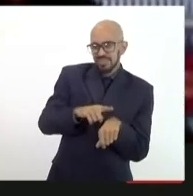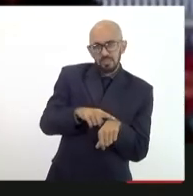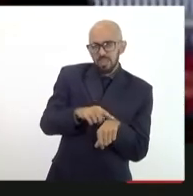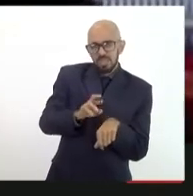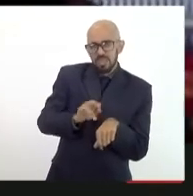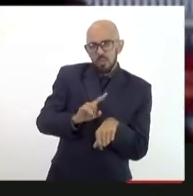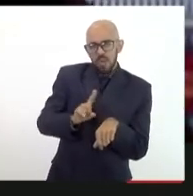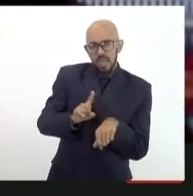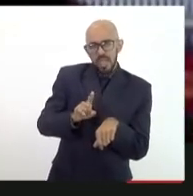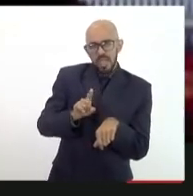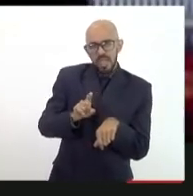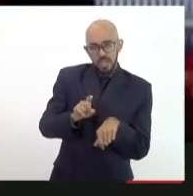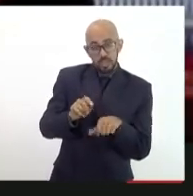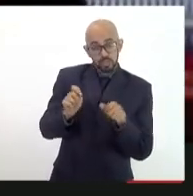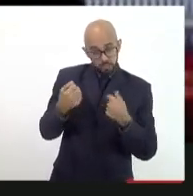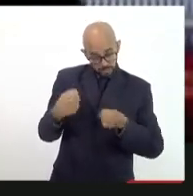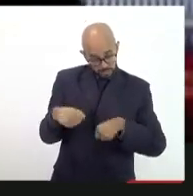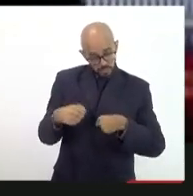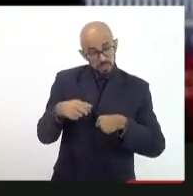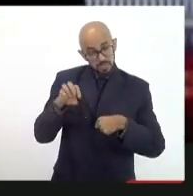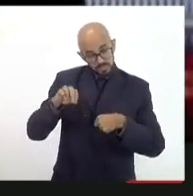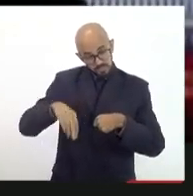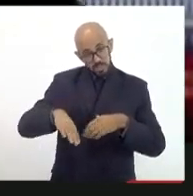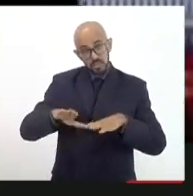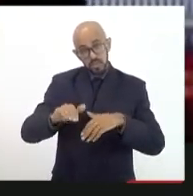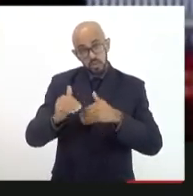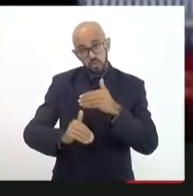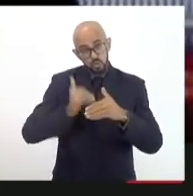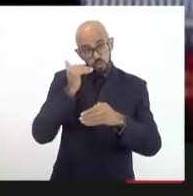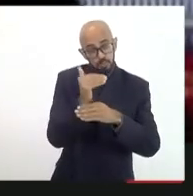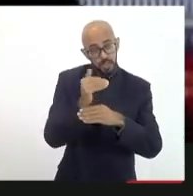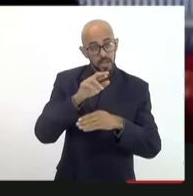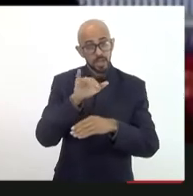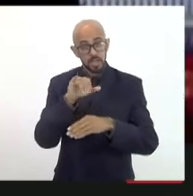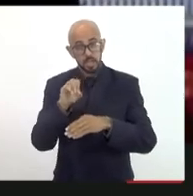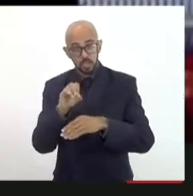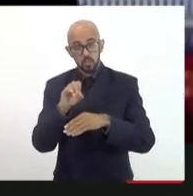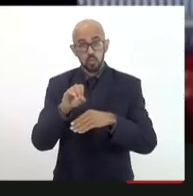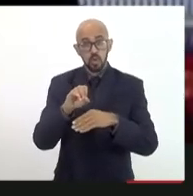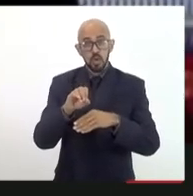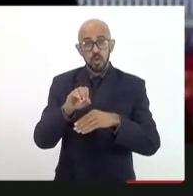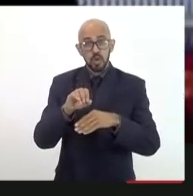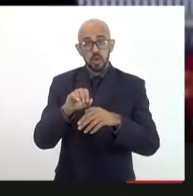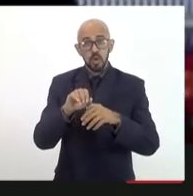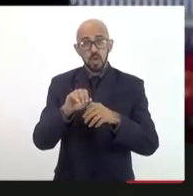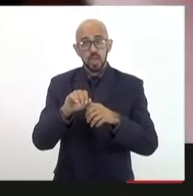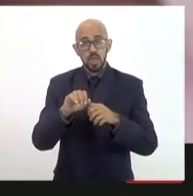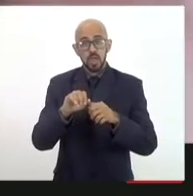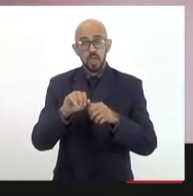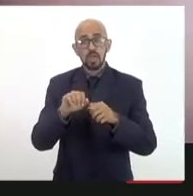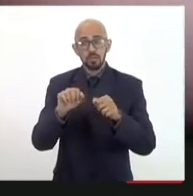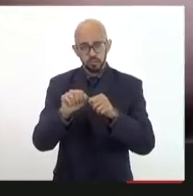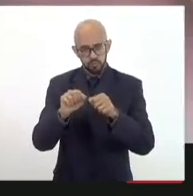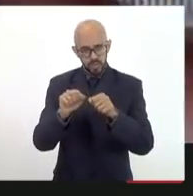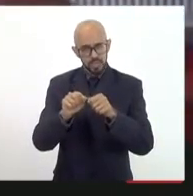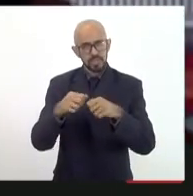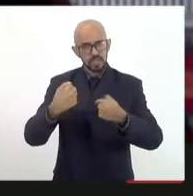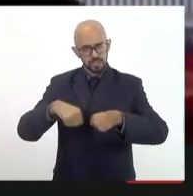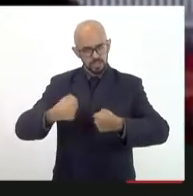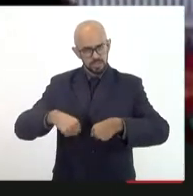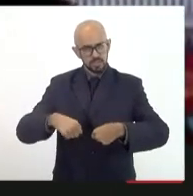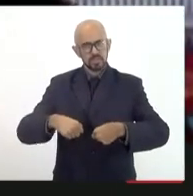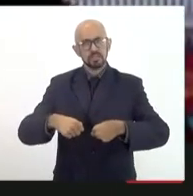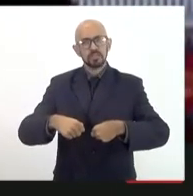curto prazo e o Supera Rio veio responder a essa necessidade de curto prazo nesse período